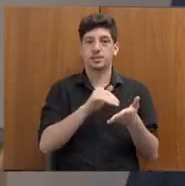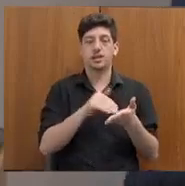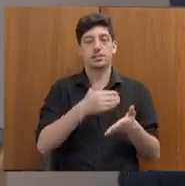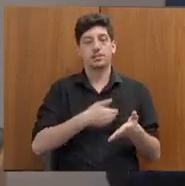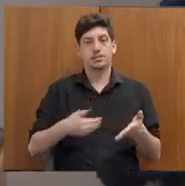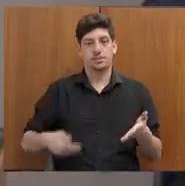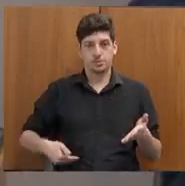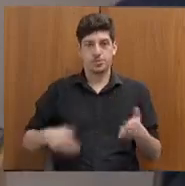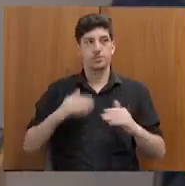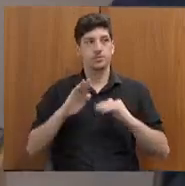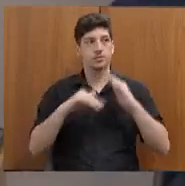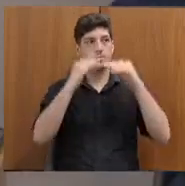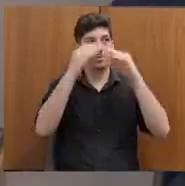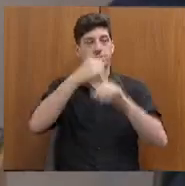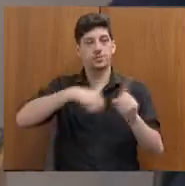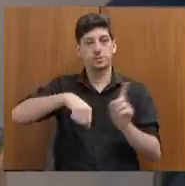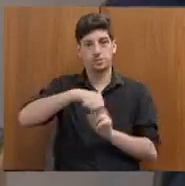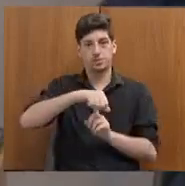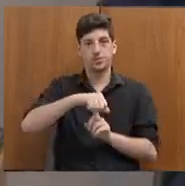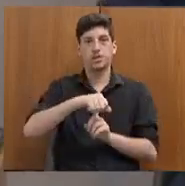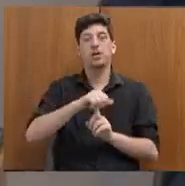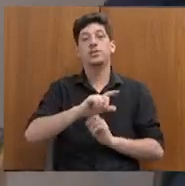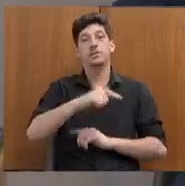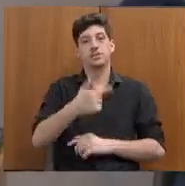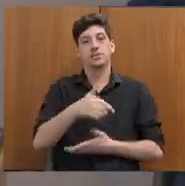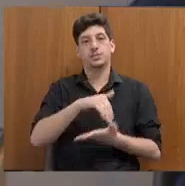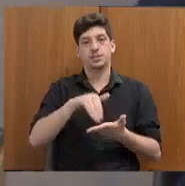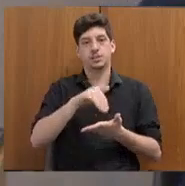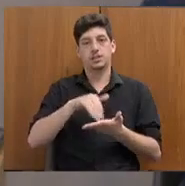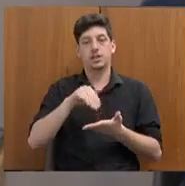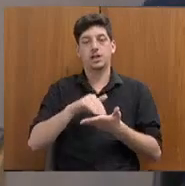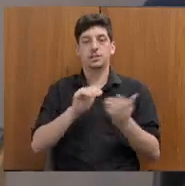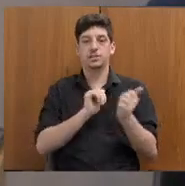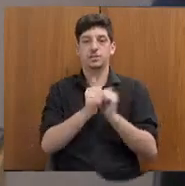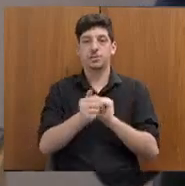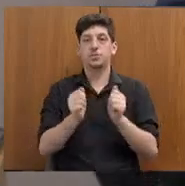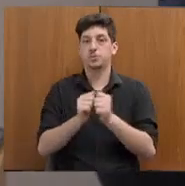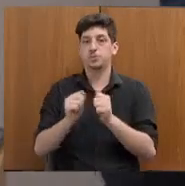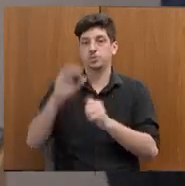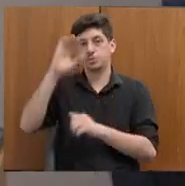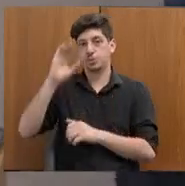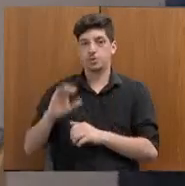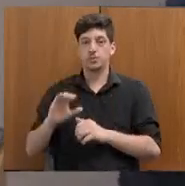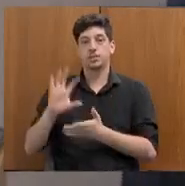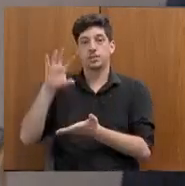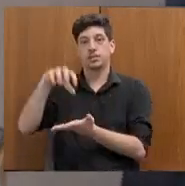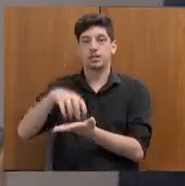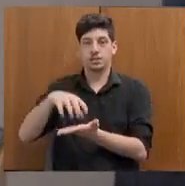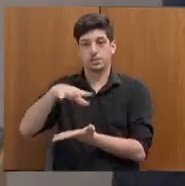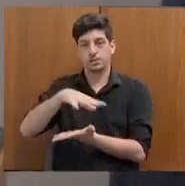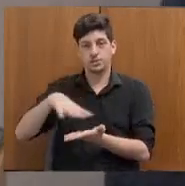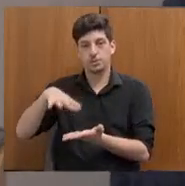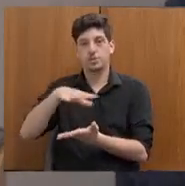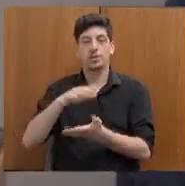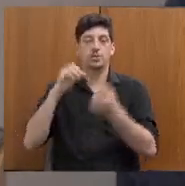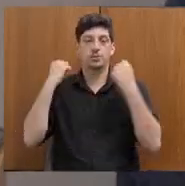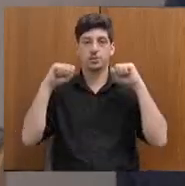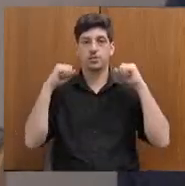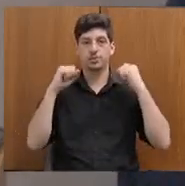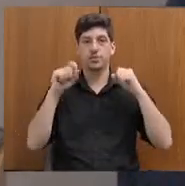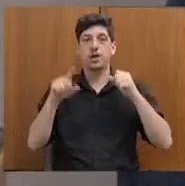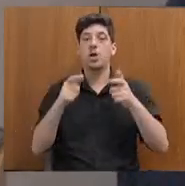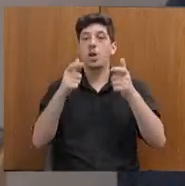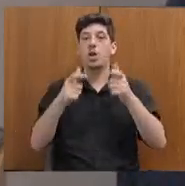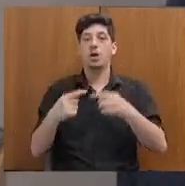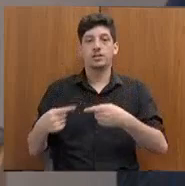de Desenvolvimento Social, a Secretaria de Esportes, com o Conselho Regional de Educação Física. É um espaço de debate